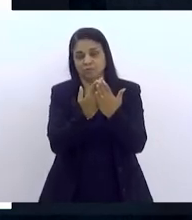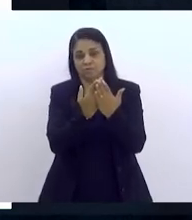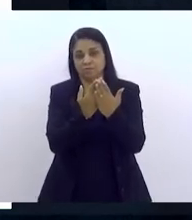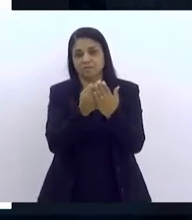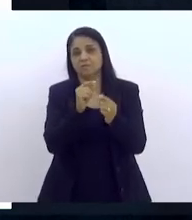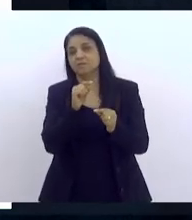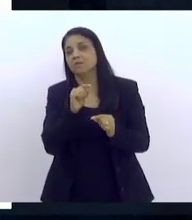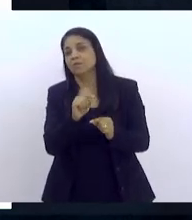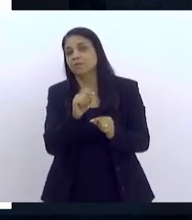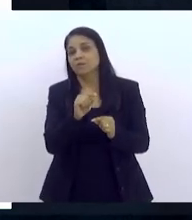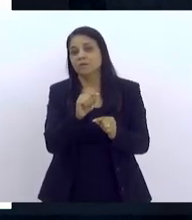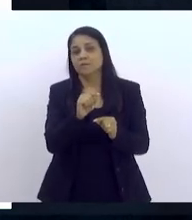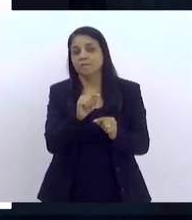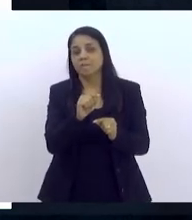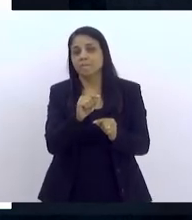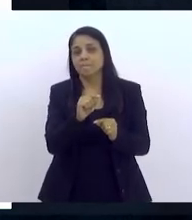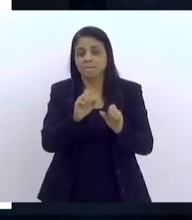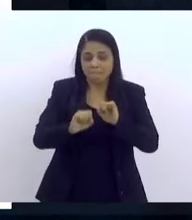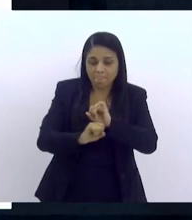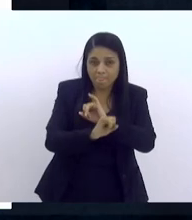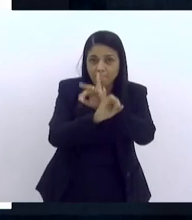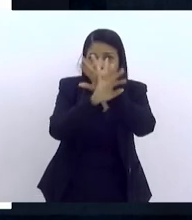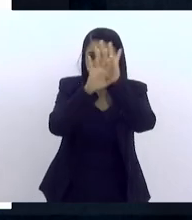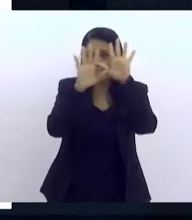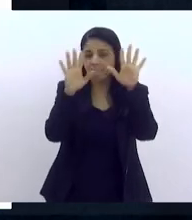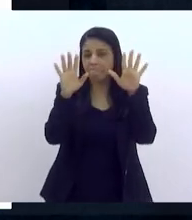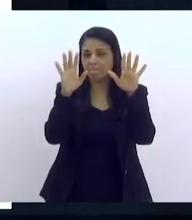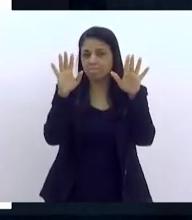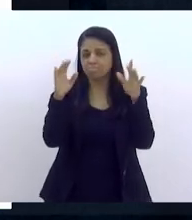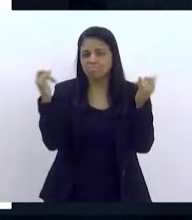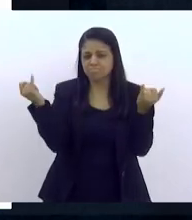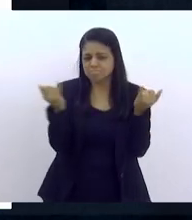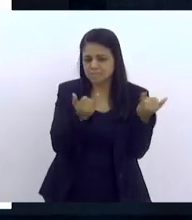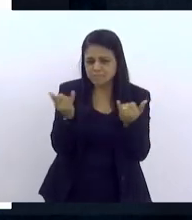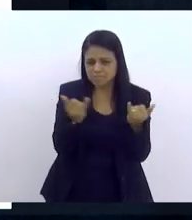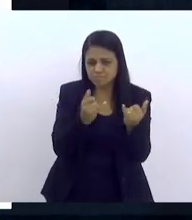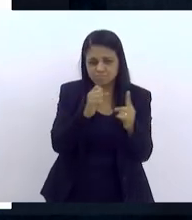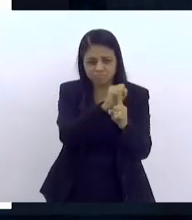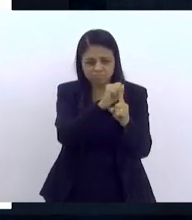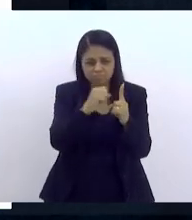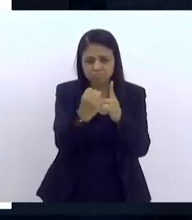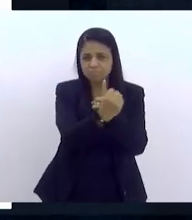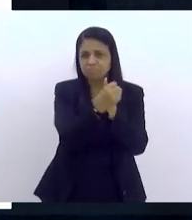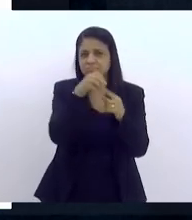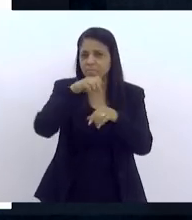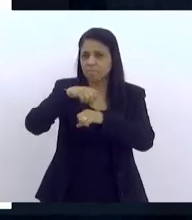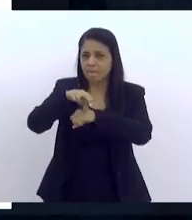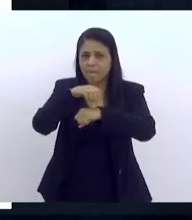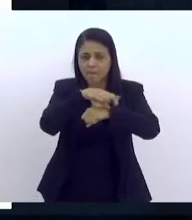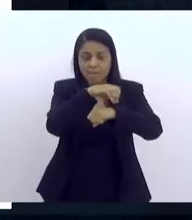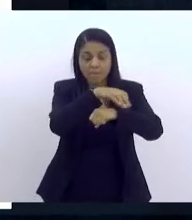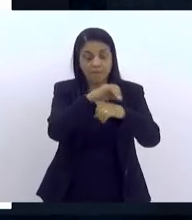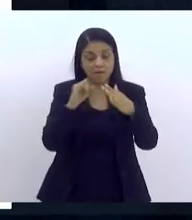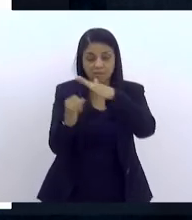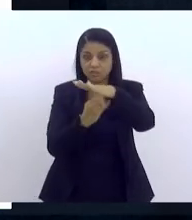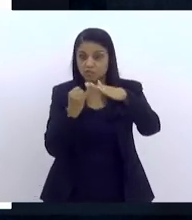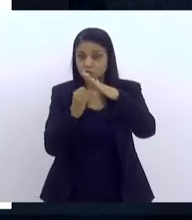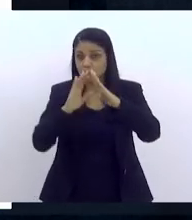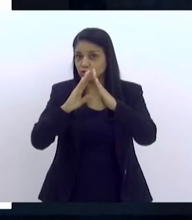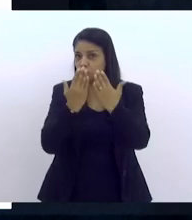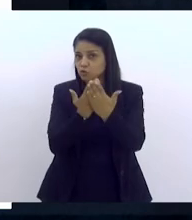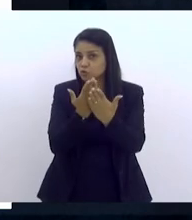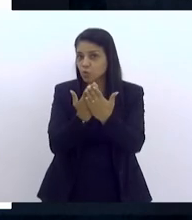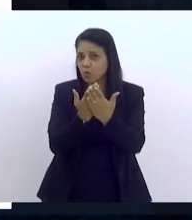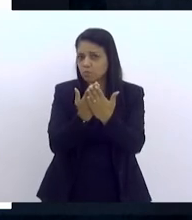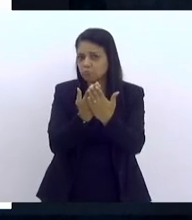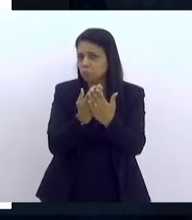tem uma clara mensagem à sociedade dizendo que a instituição escolar, a escola, não é